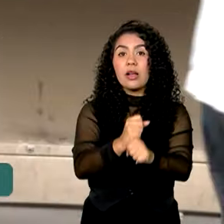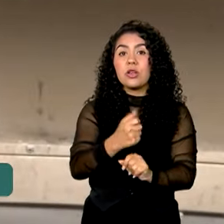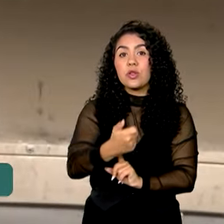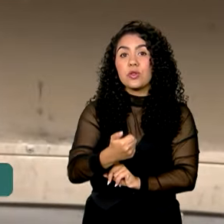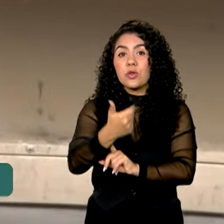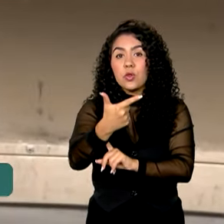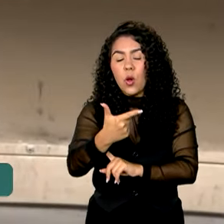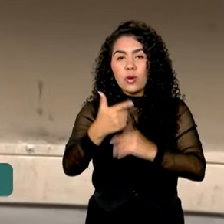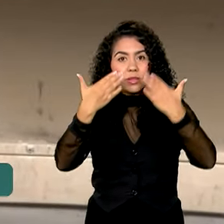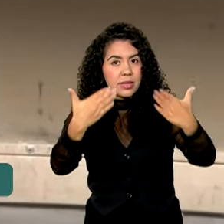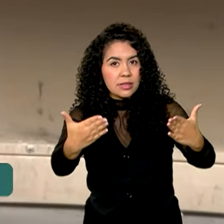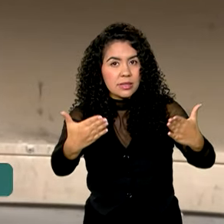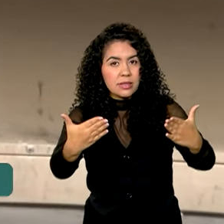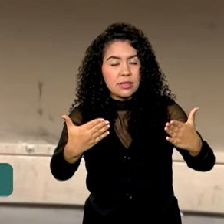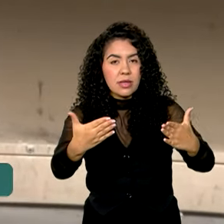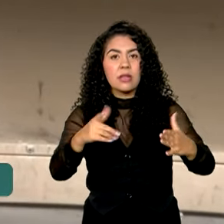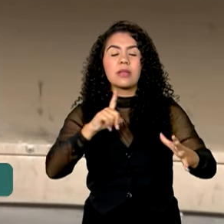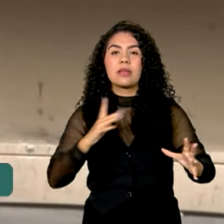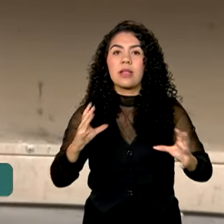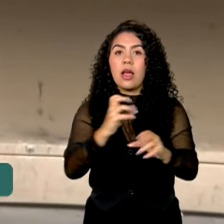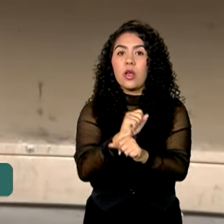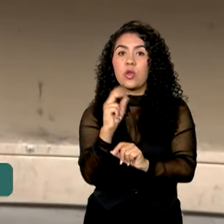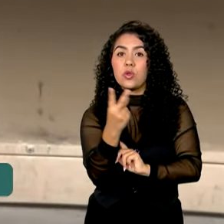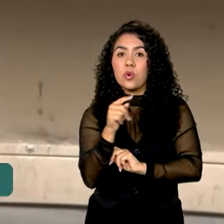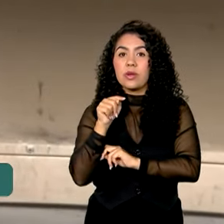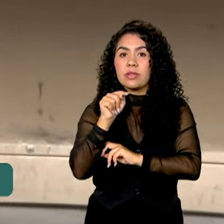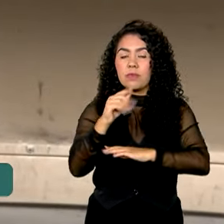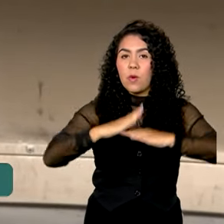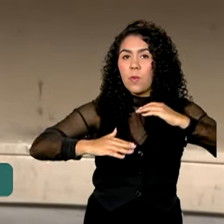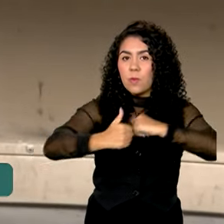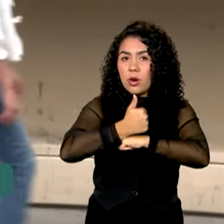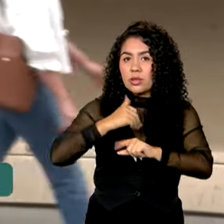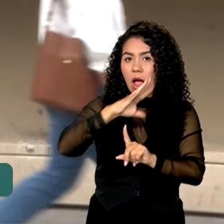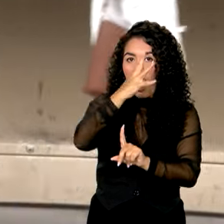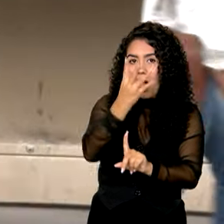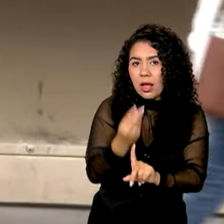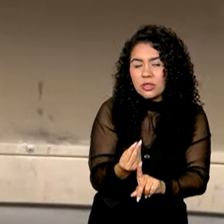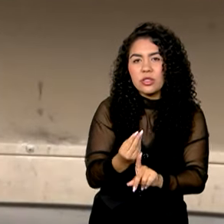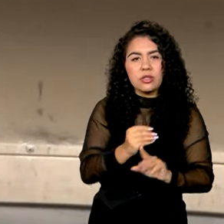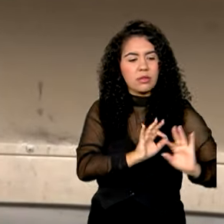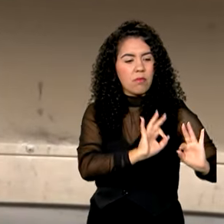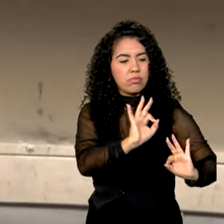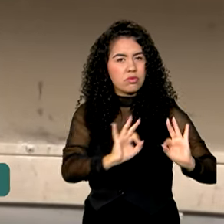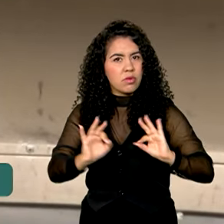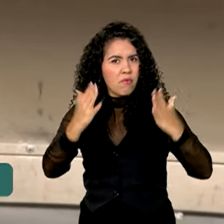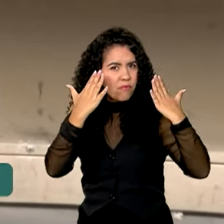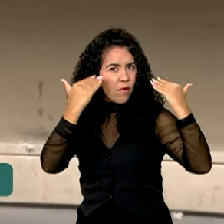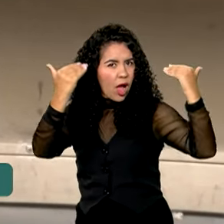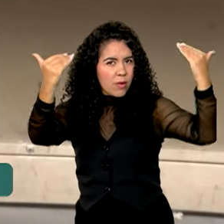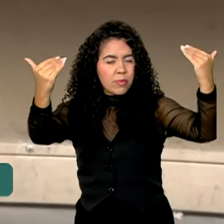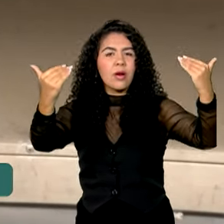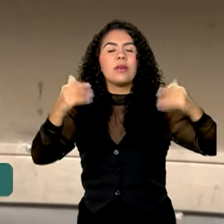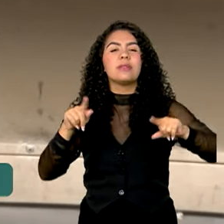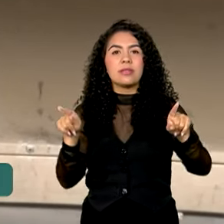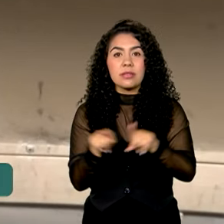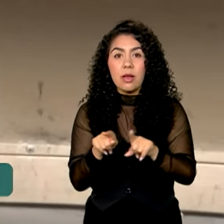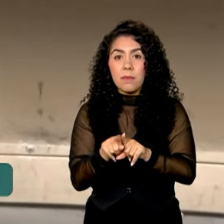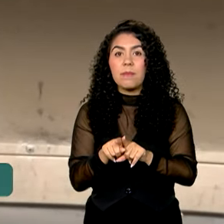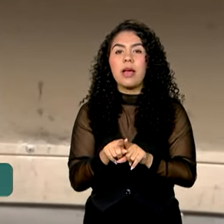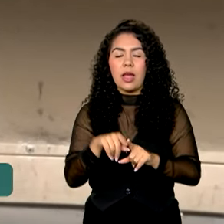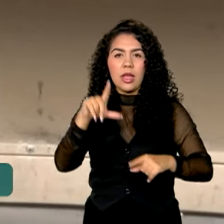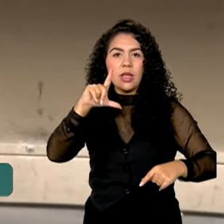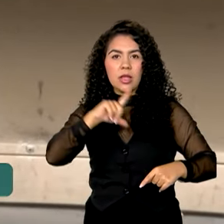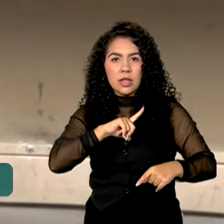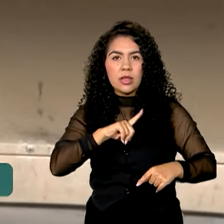que foram preparadas por dois artistas, incluindo cantoras de renome. Os shows vão ser feitos em pontos diferentes